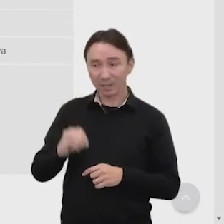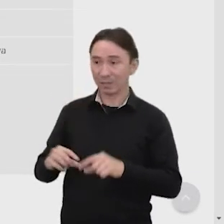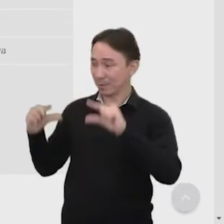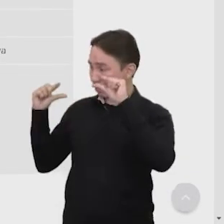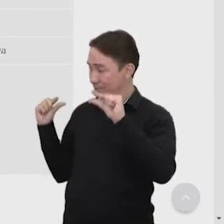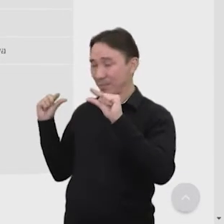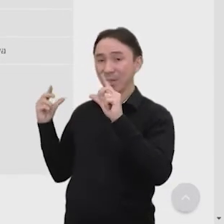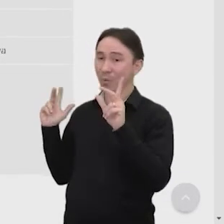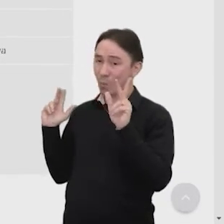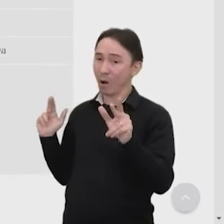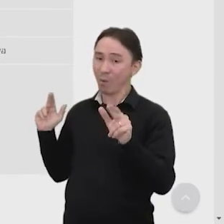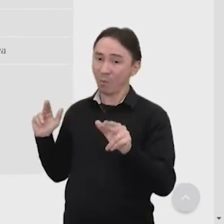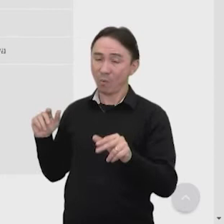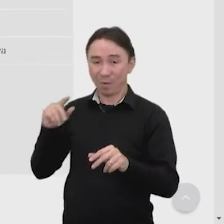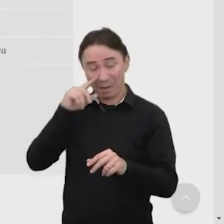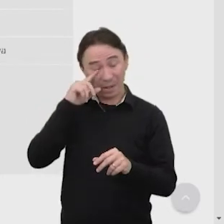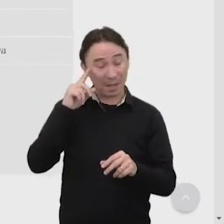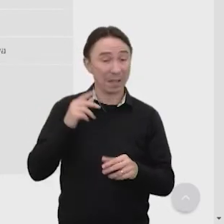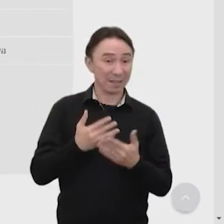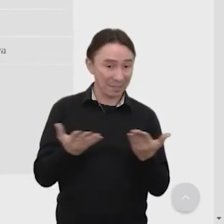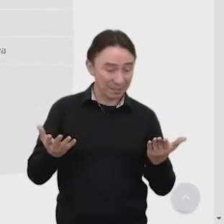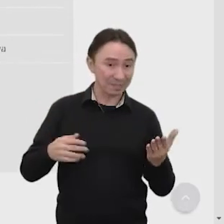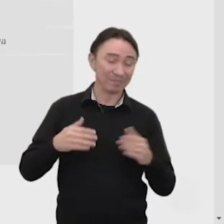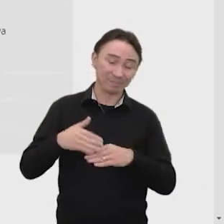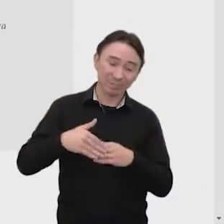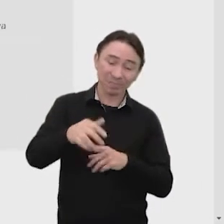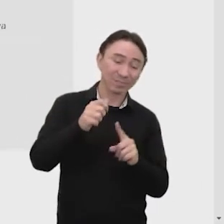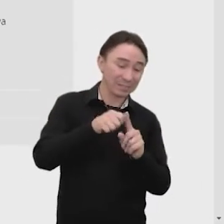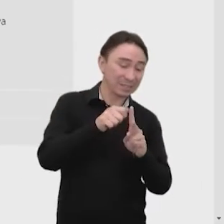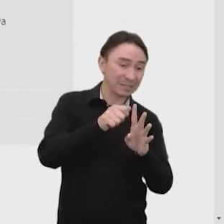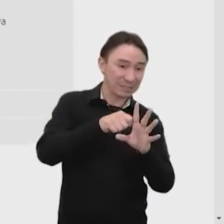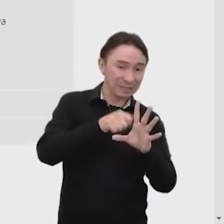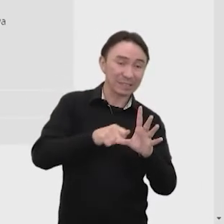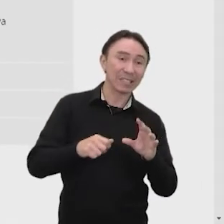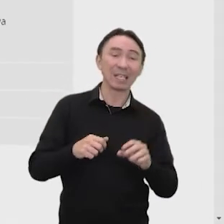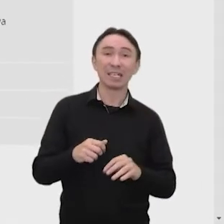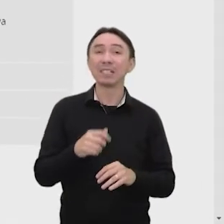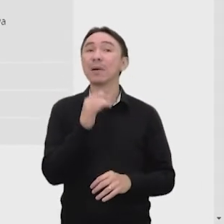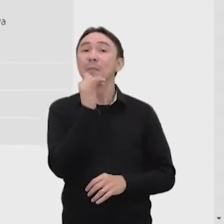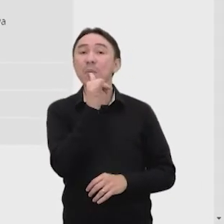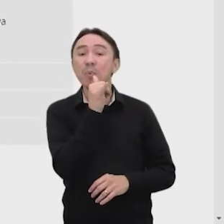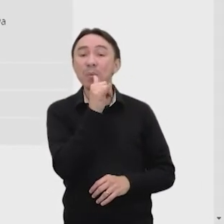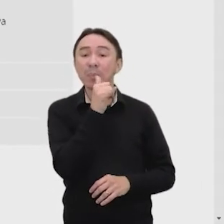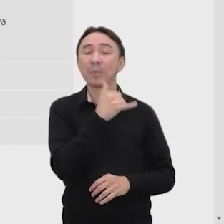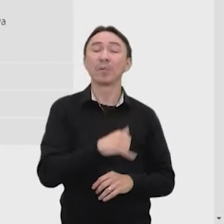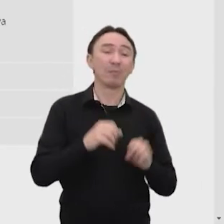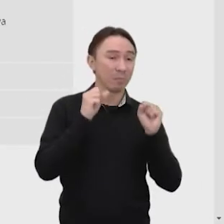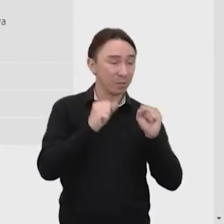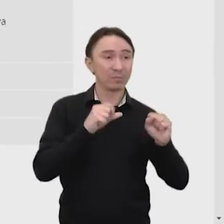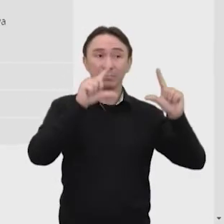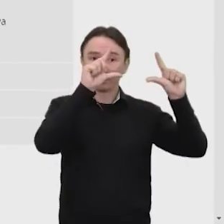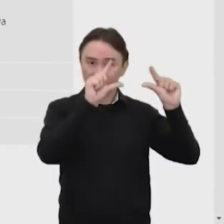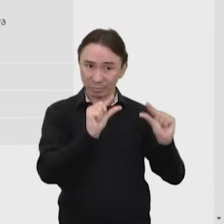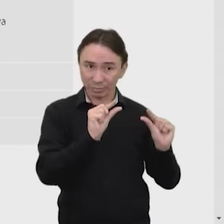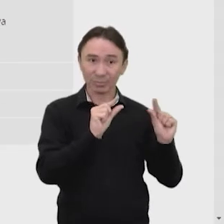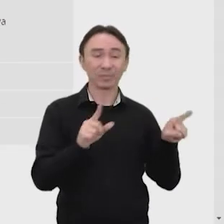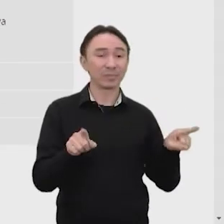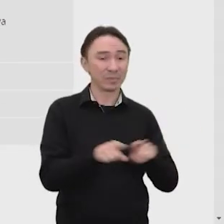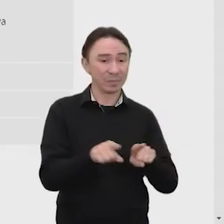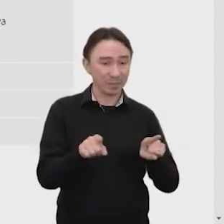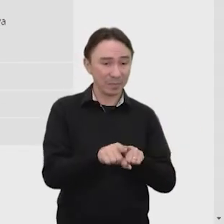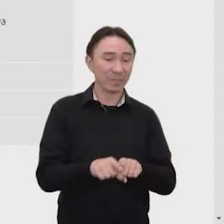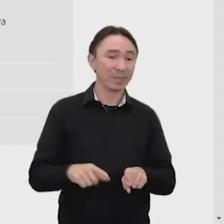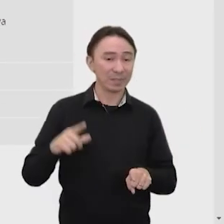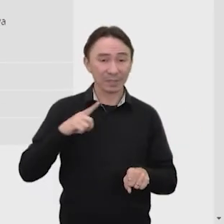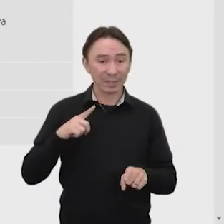abastecimento aí de energia para os próximos meses. Então, particularmente, né, tem um corte aí dessa reportagem, um